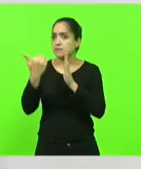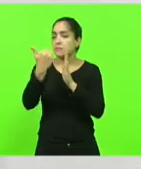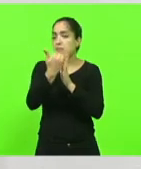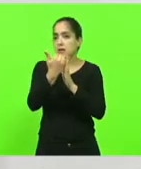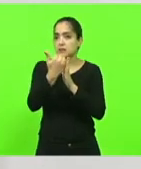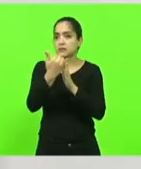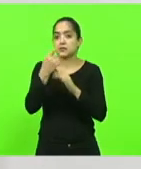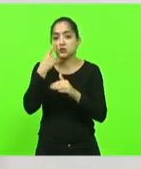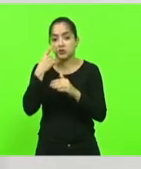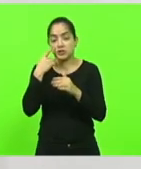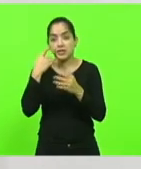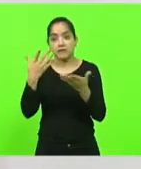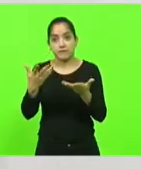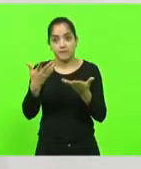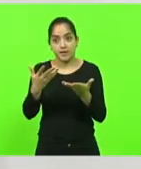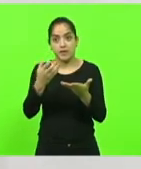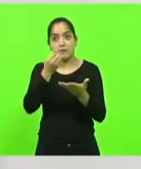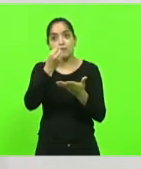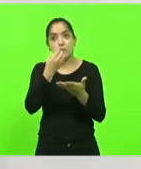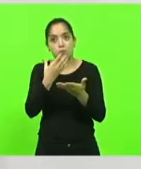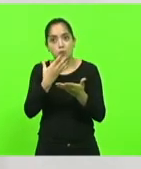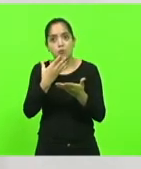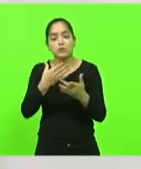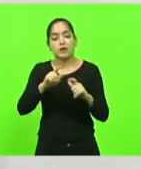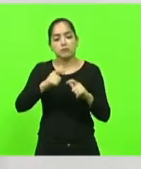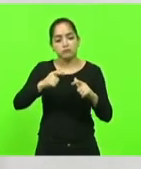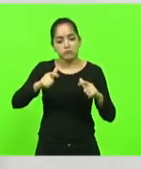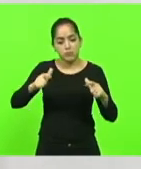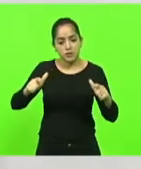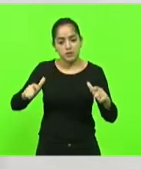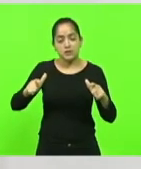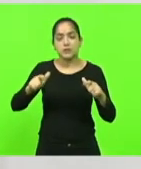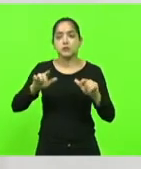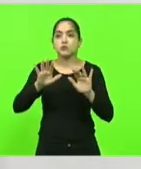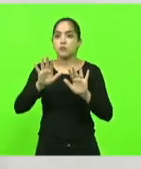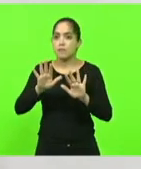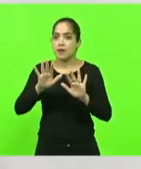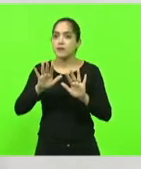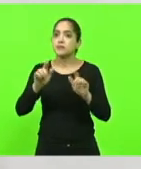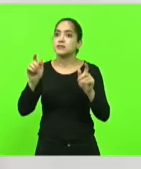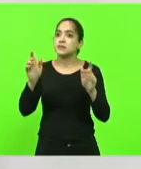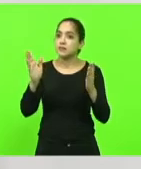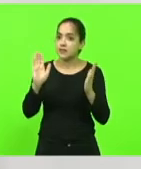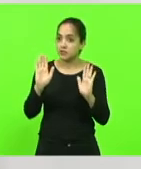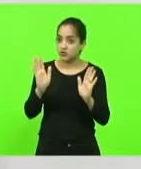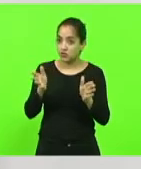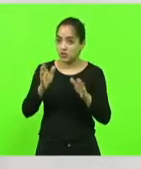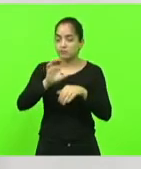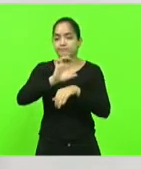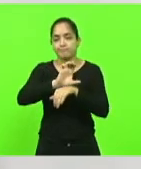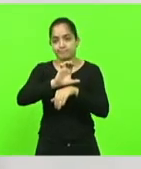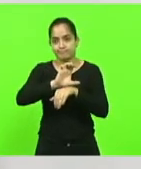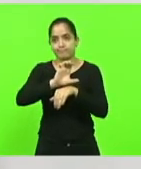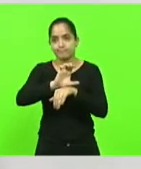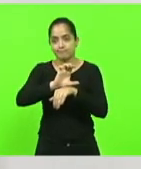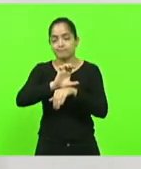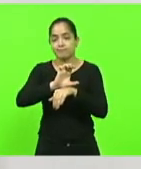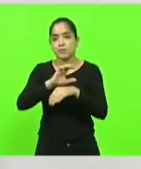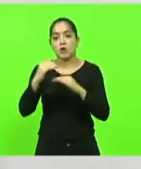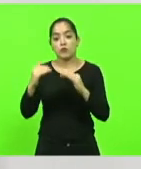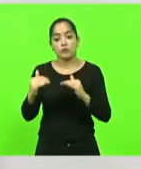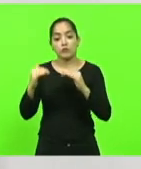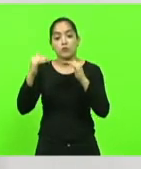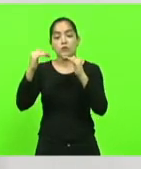pulsante, redimindo a cidade economicamente, mas foi estadualizado, uma batalha árdua também, e foi um avanço